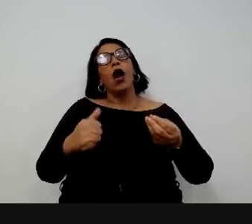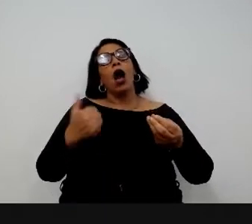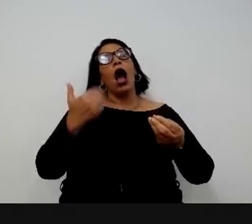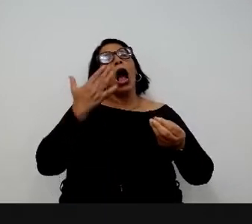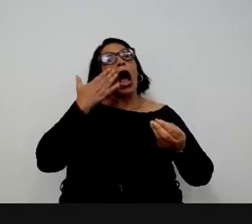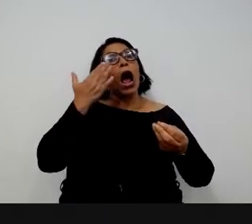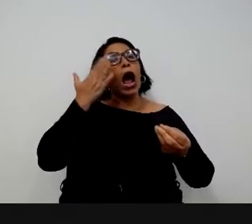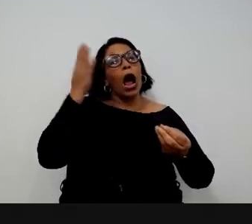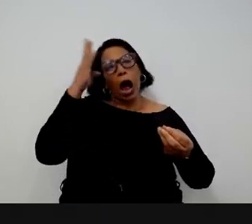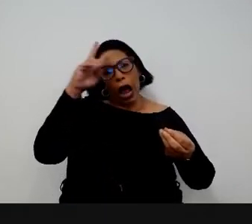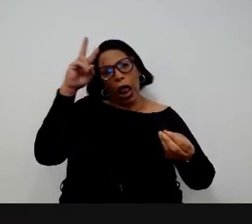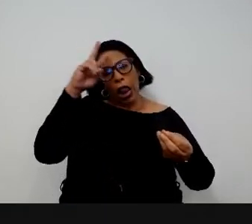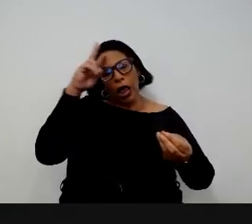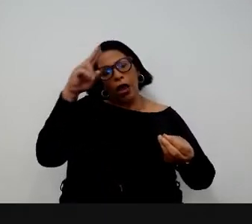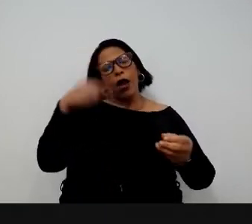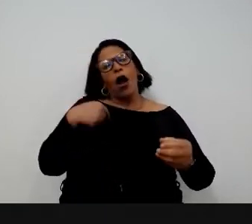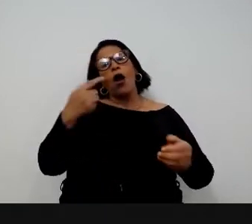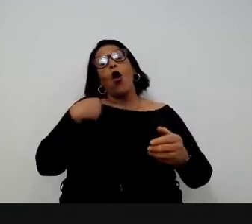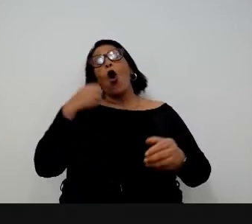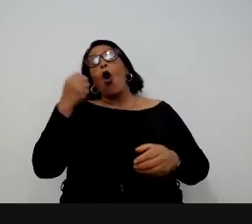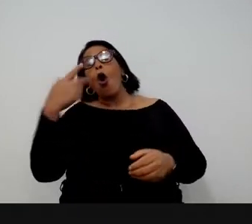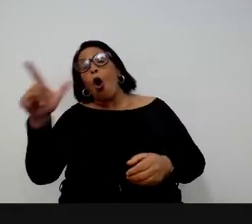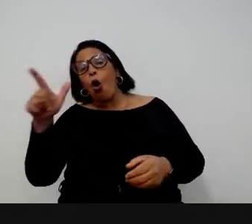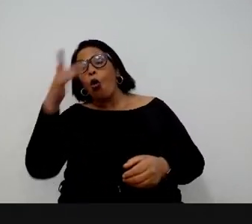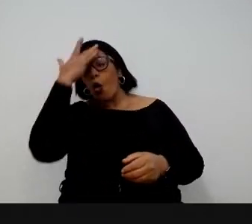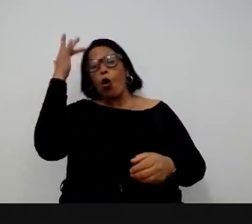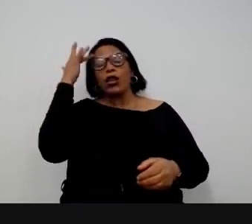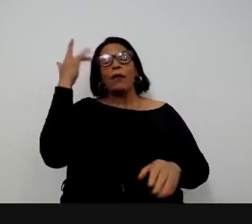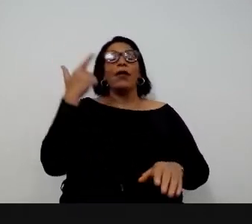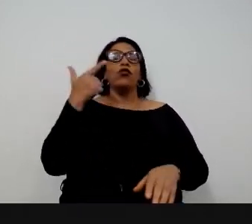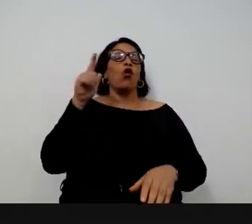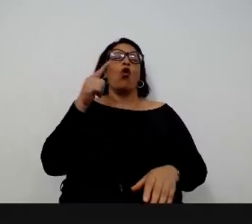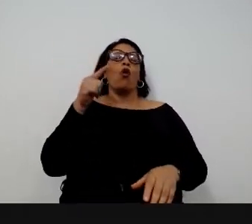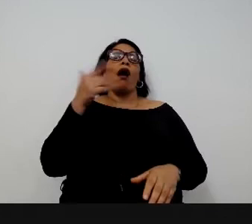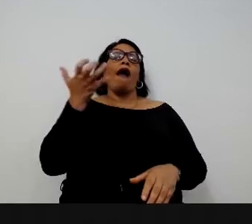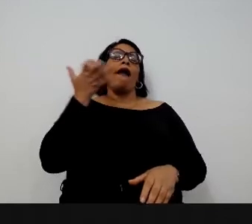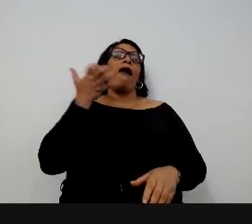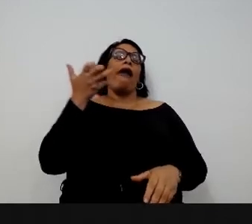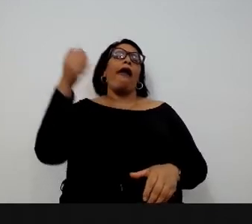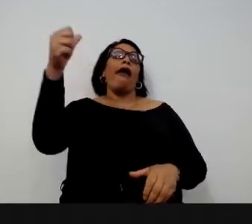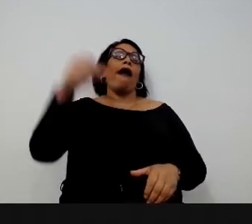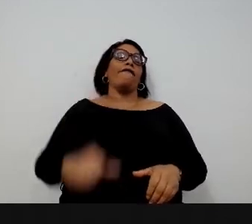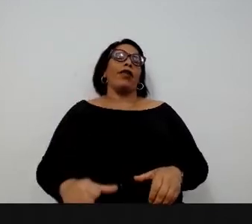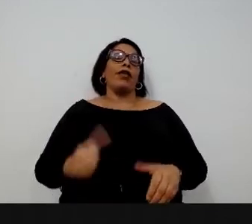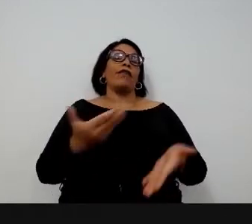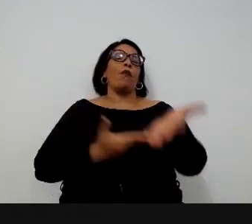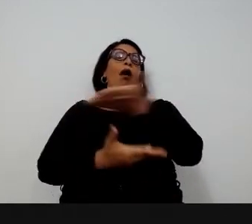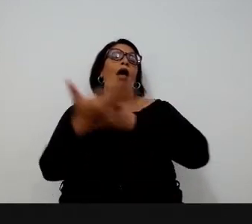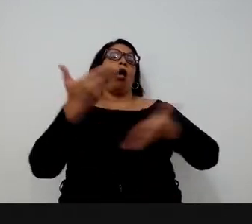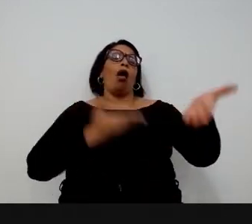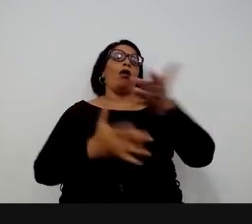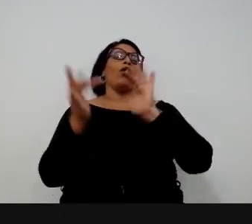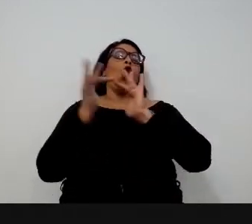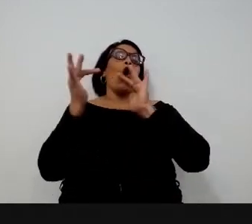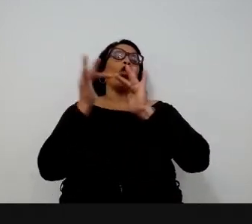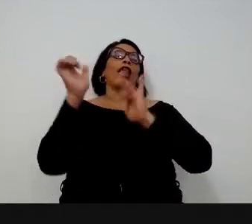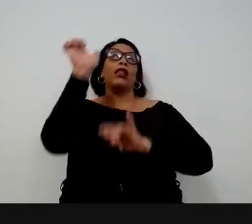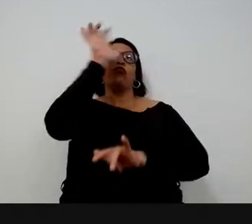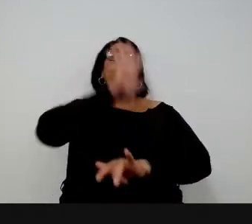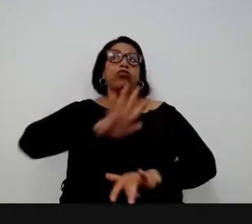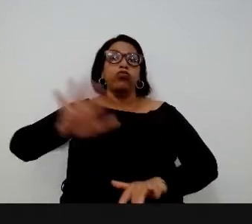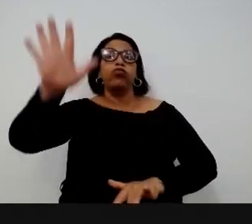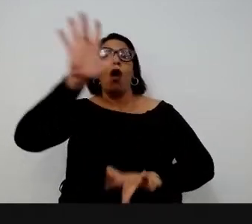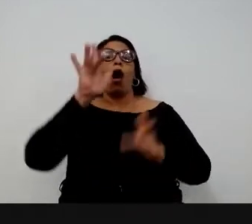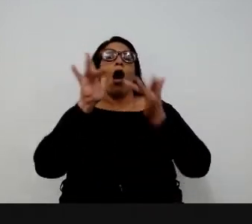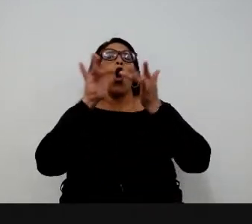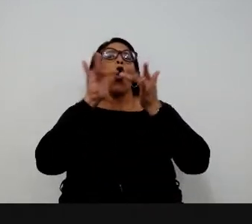avaliação. E também permite que os pesquisadores que estão atrás de políticas a ser avaliadas se conectem com gestores públicos. Então, quando existe